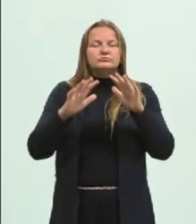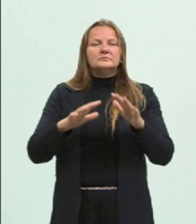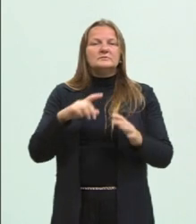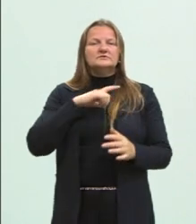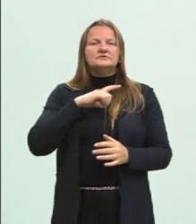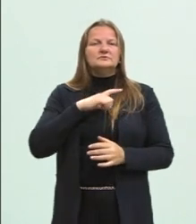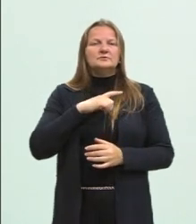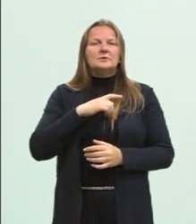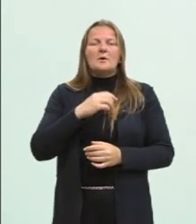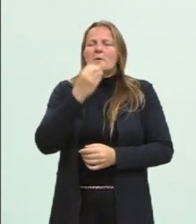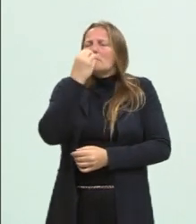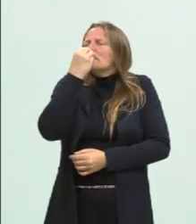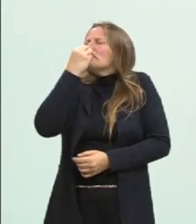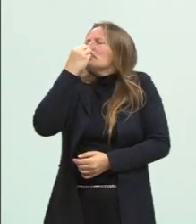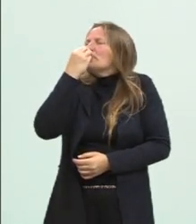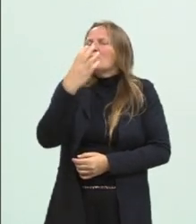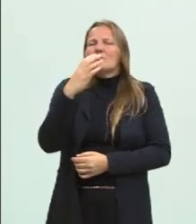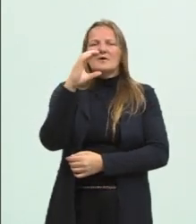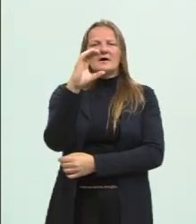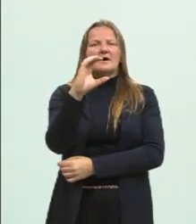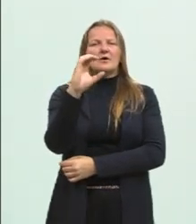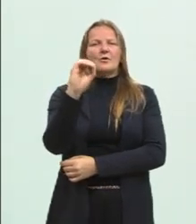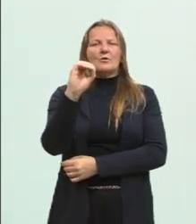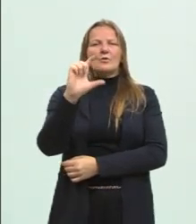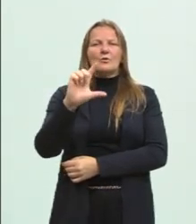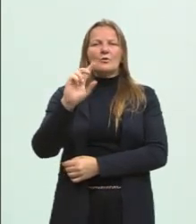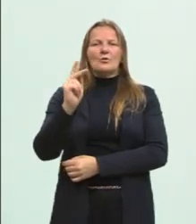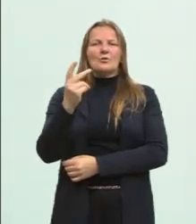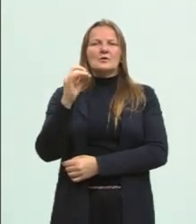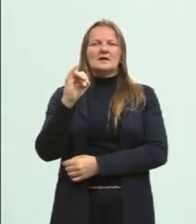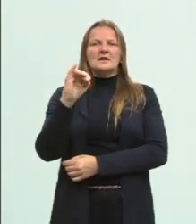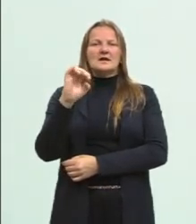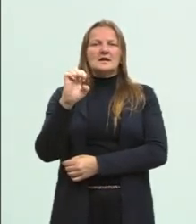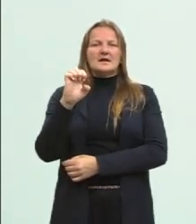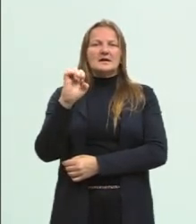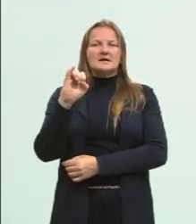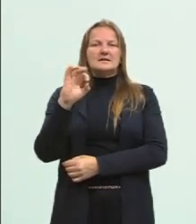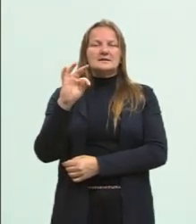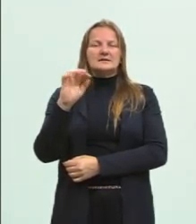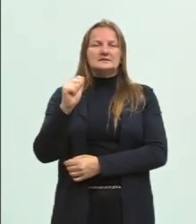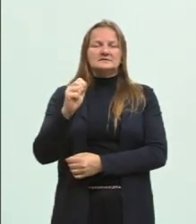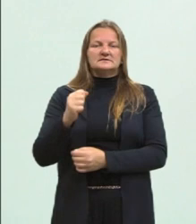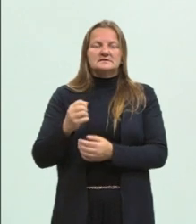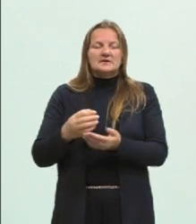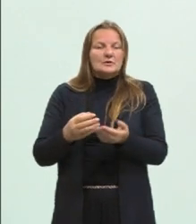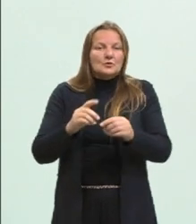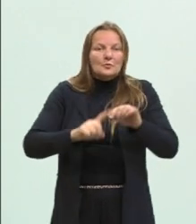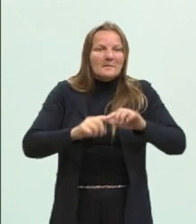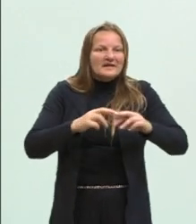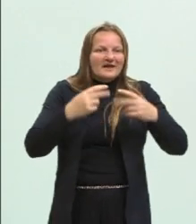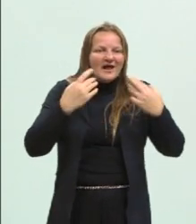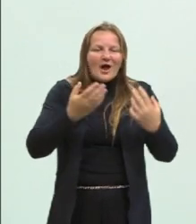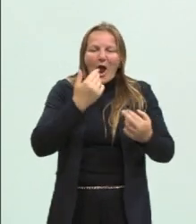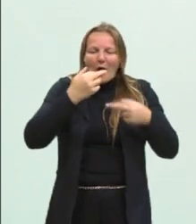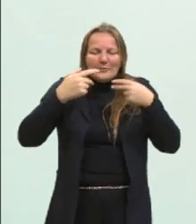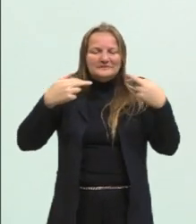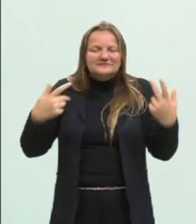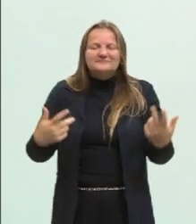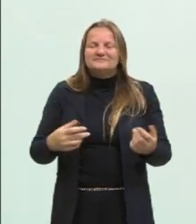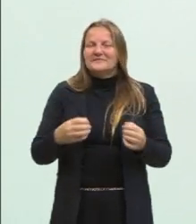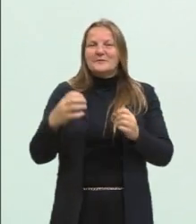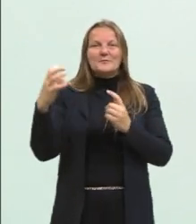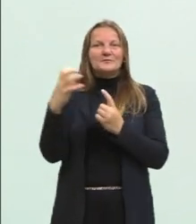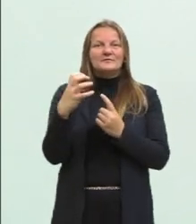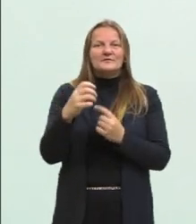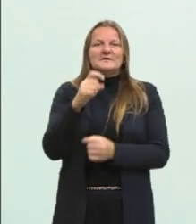tido muito boas colheitas. E aí, essas colheitas tinham uma influência muito grande